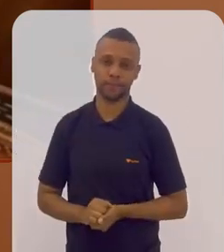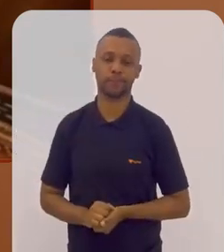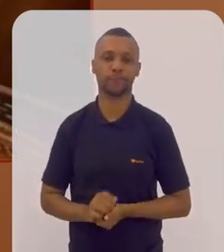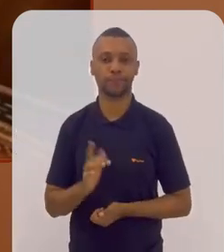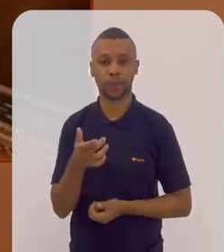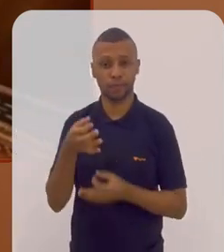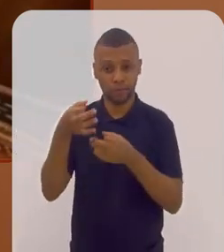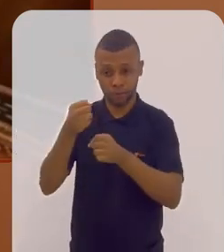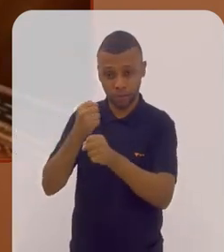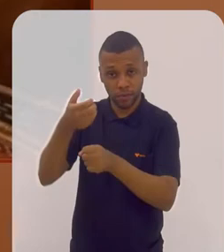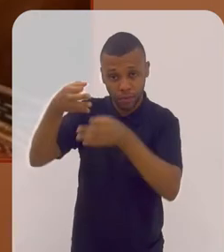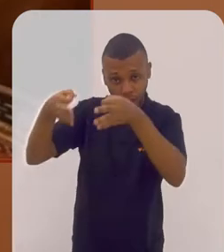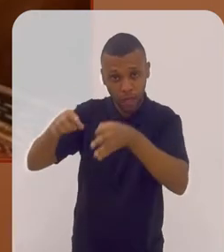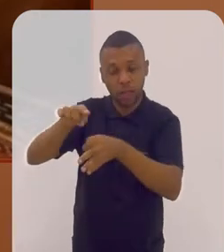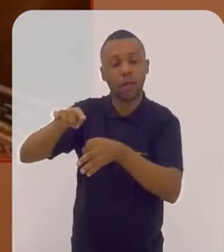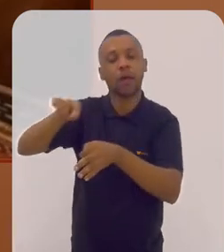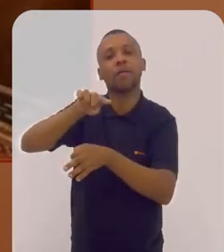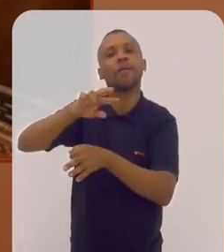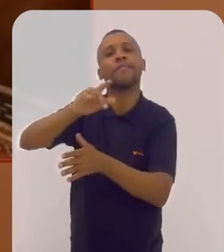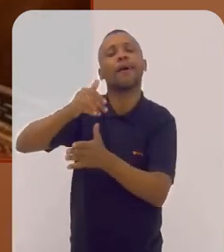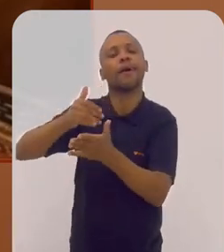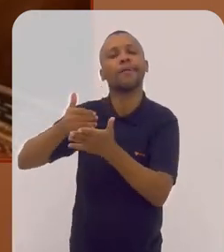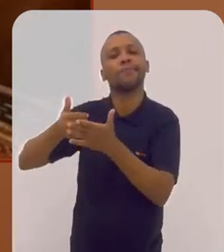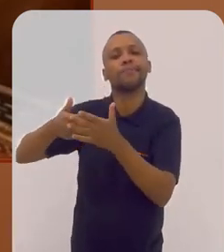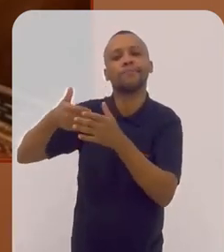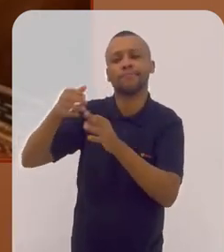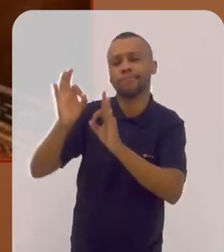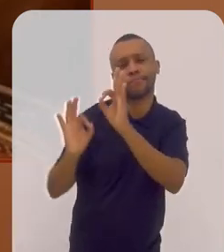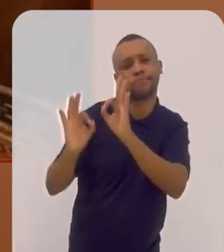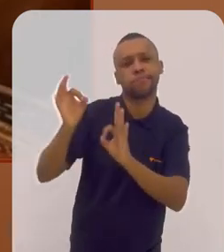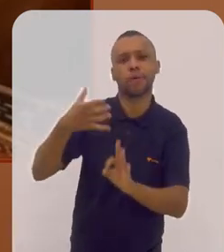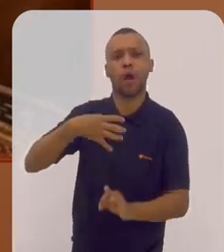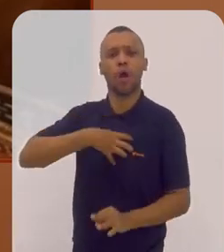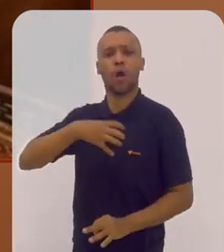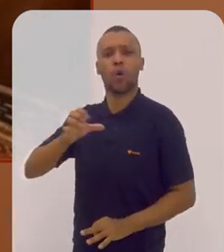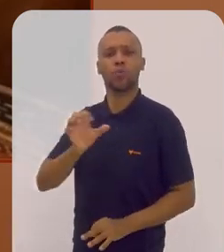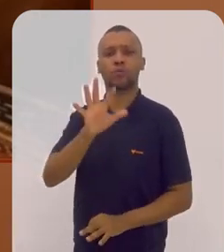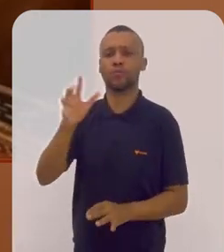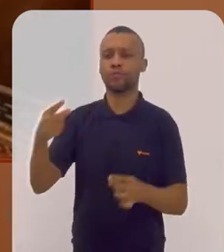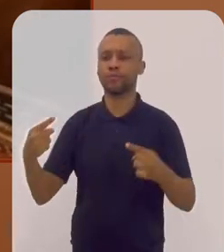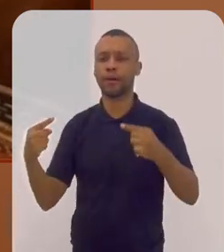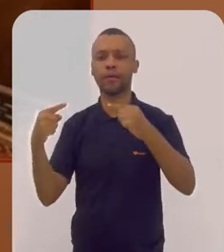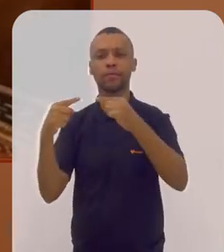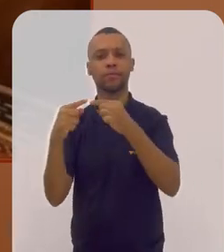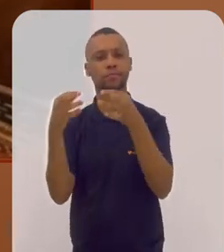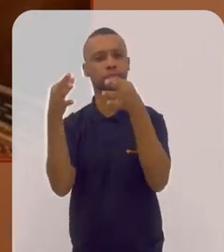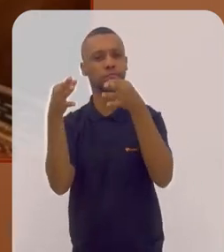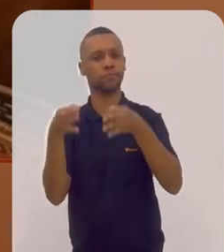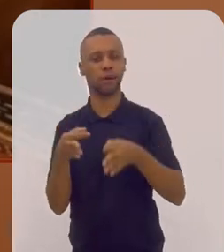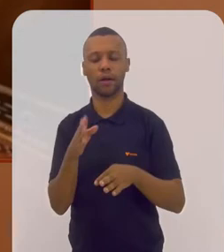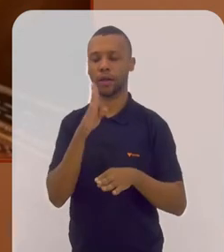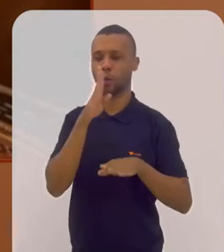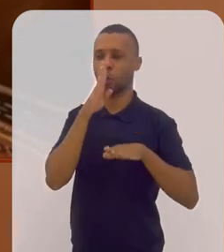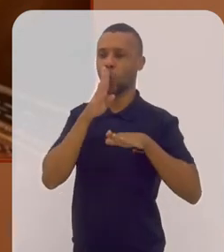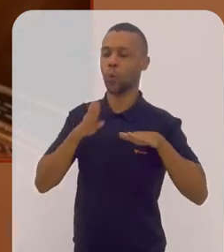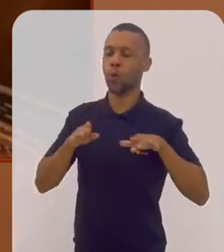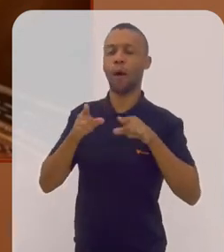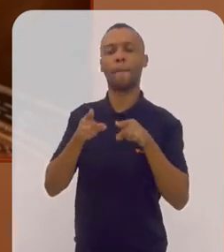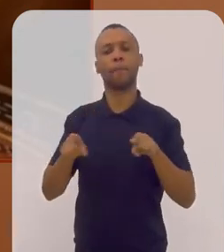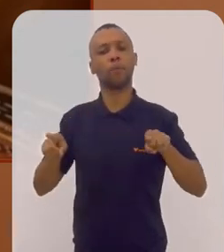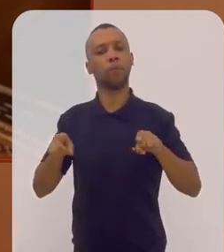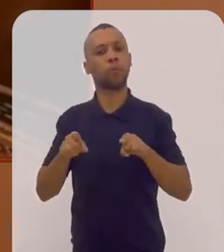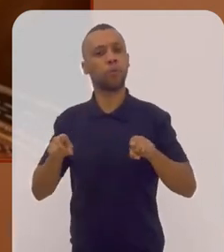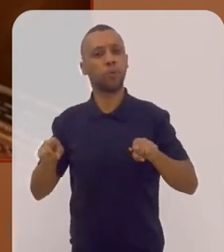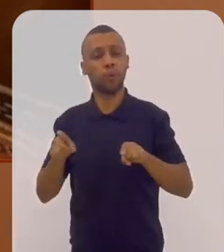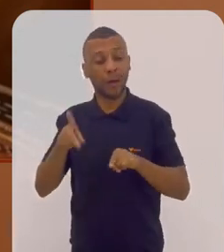música dando um estilo um pouco mais comportado. E o que a gente também pode